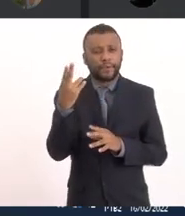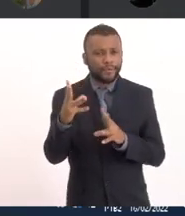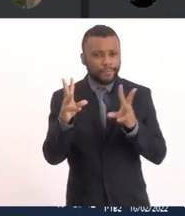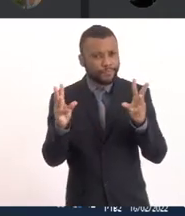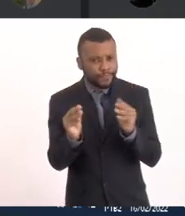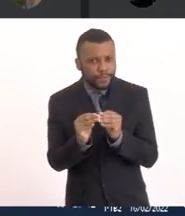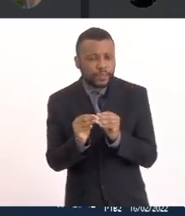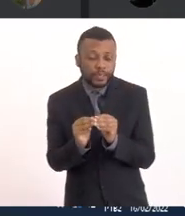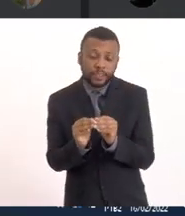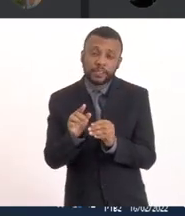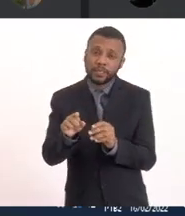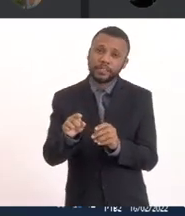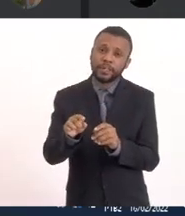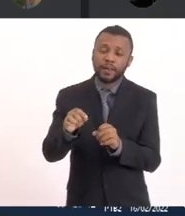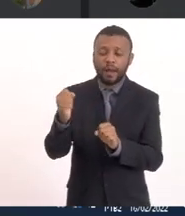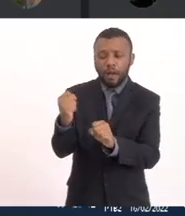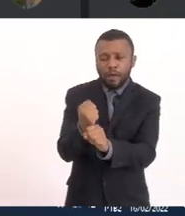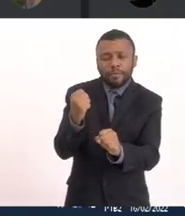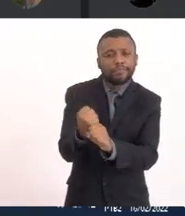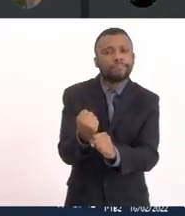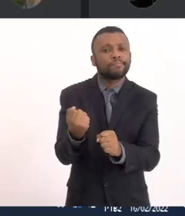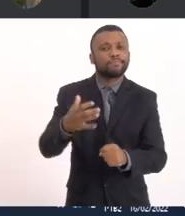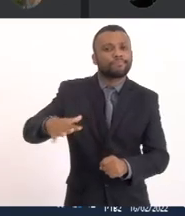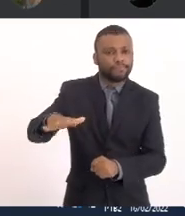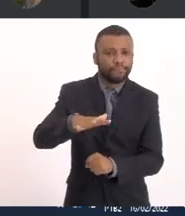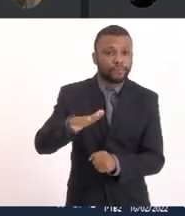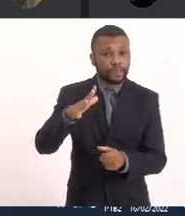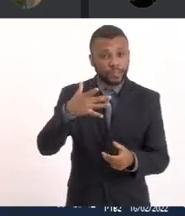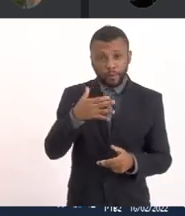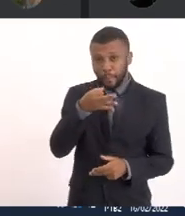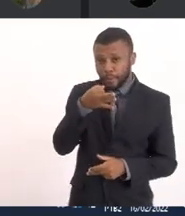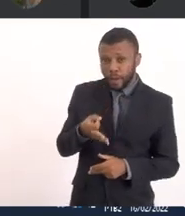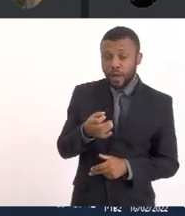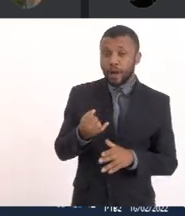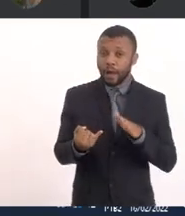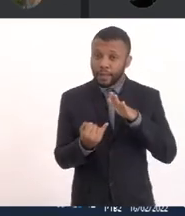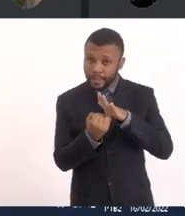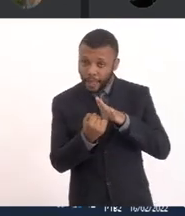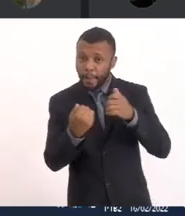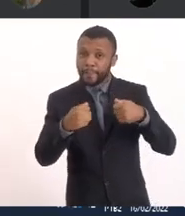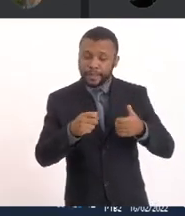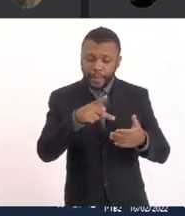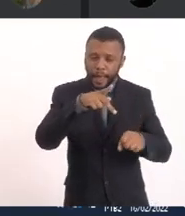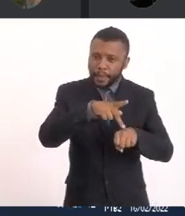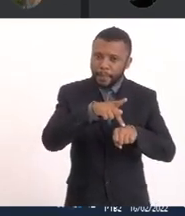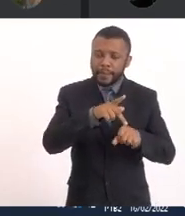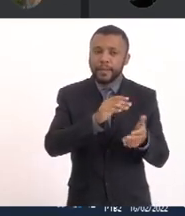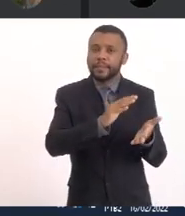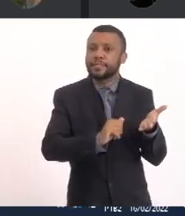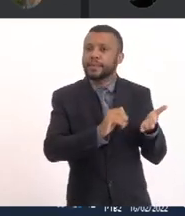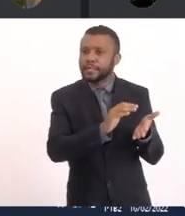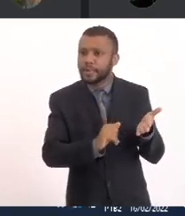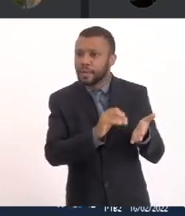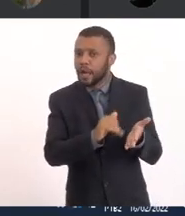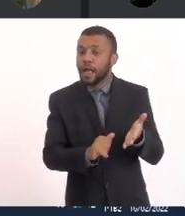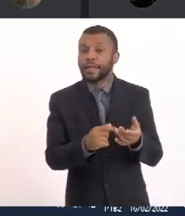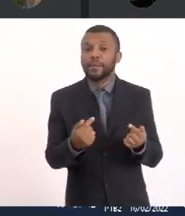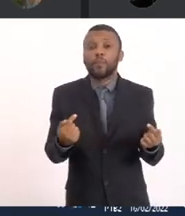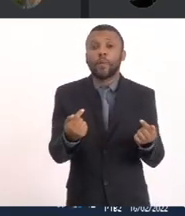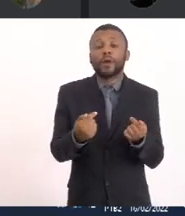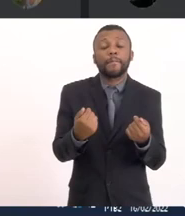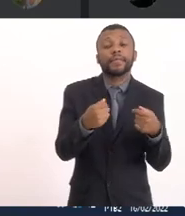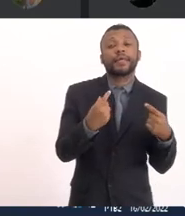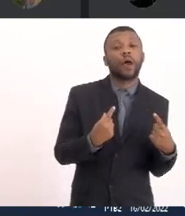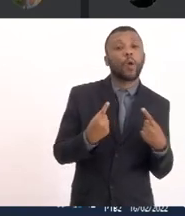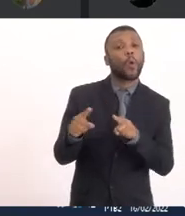Que devem ser feitas Na região No meu entender O INEA Tem que tirar essas pedras Essa solução Ninguém pode ser contra isso Porque nós